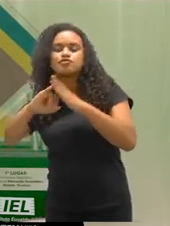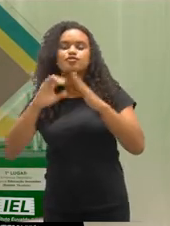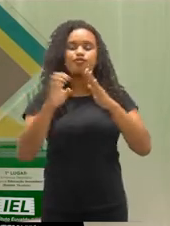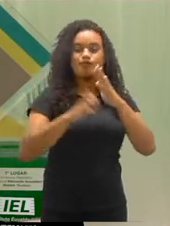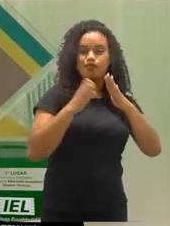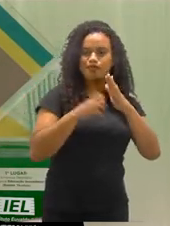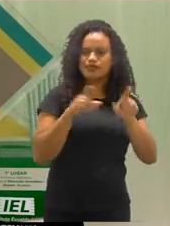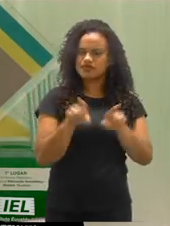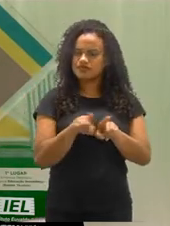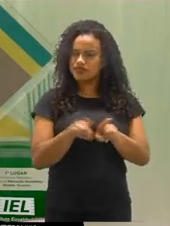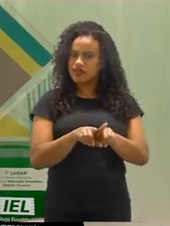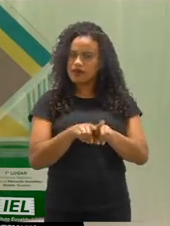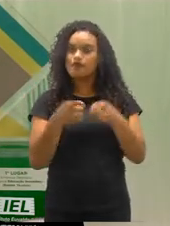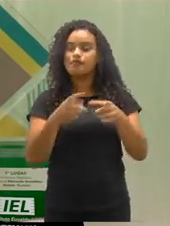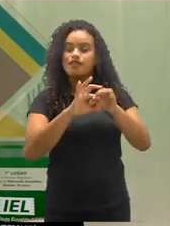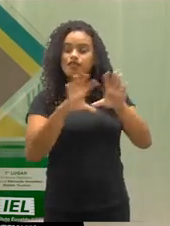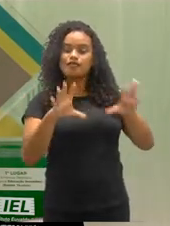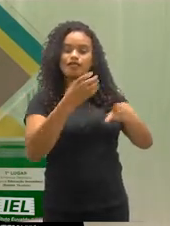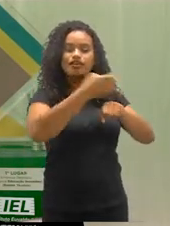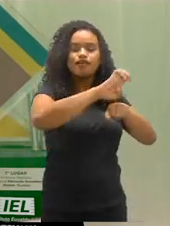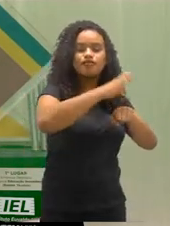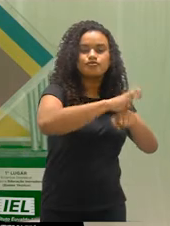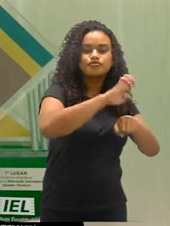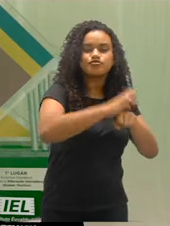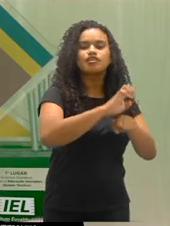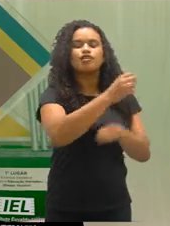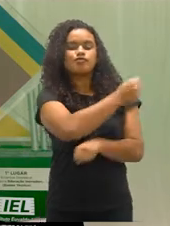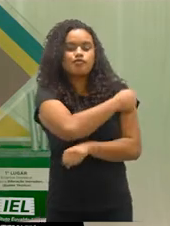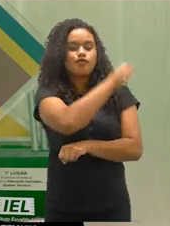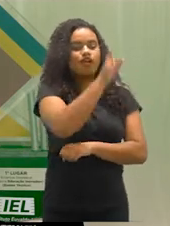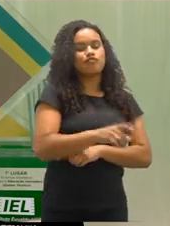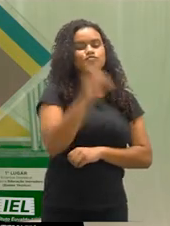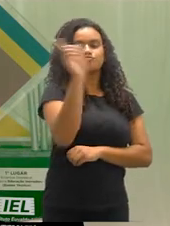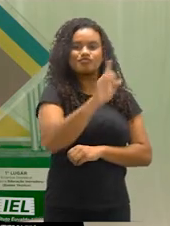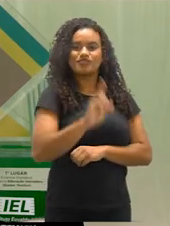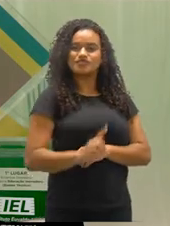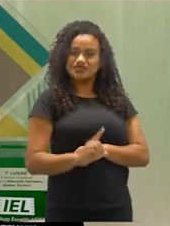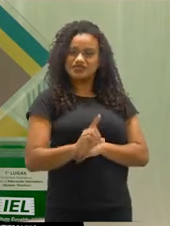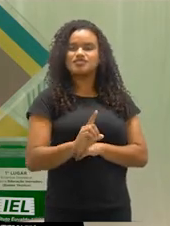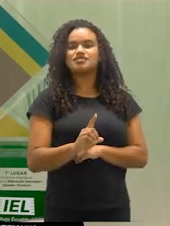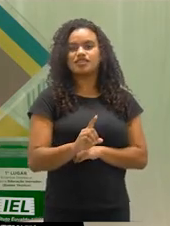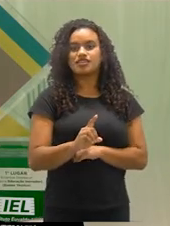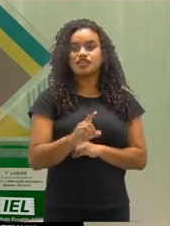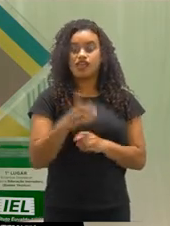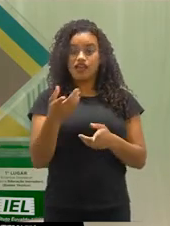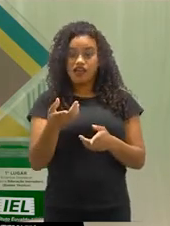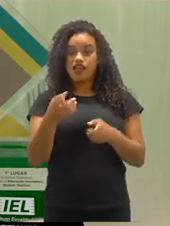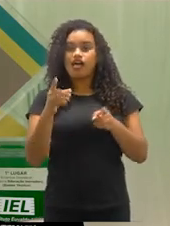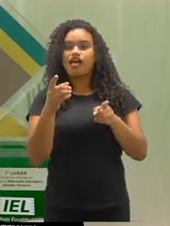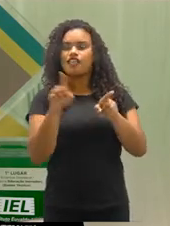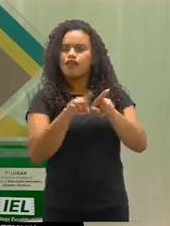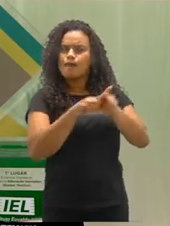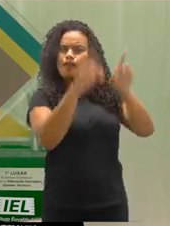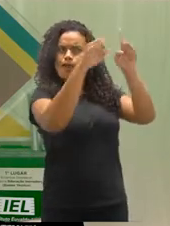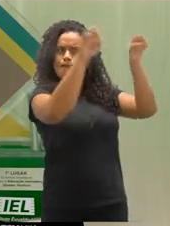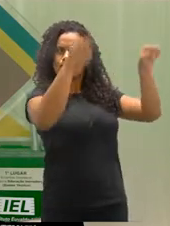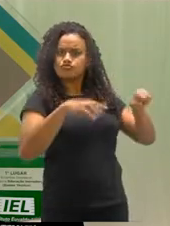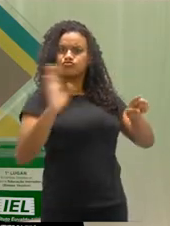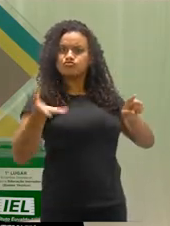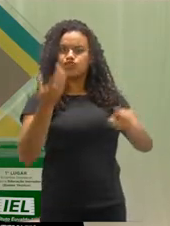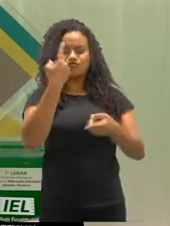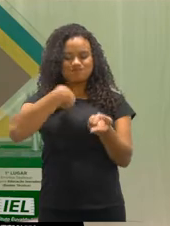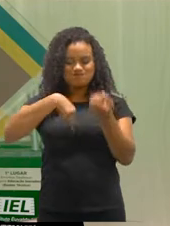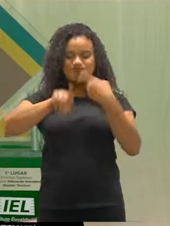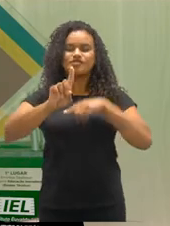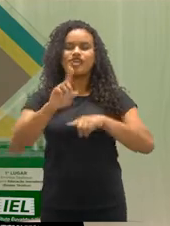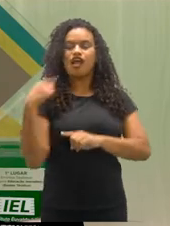constituições e empresas para viabilizar o estágio dos nossos estudantes com deficiência. E esse trabalho já está dando frutos. Uma